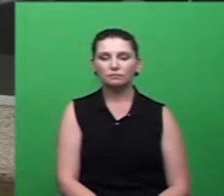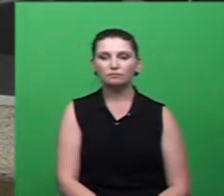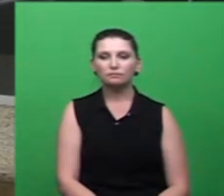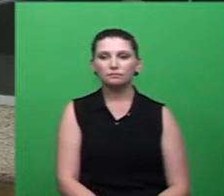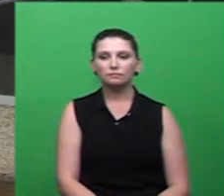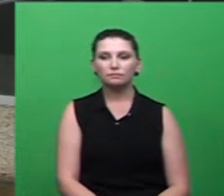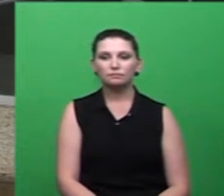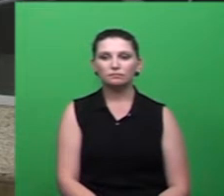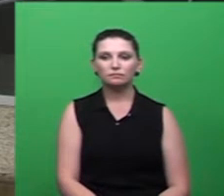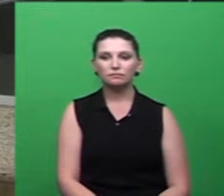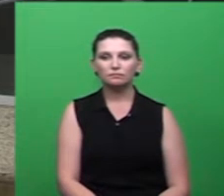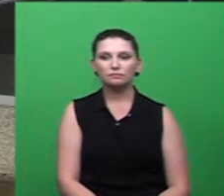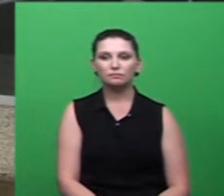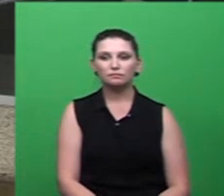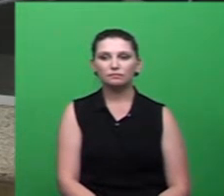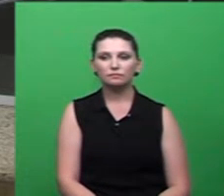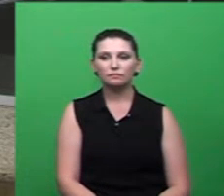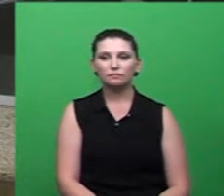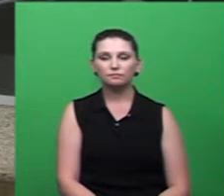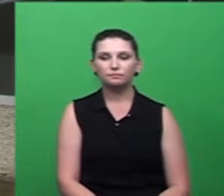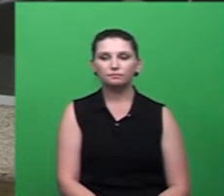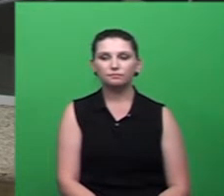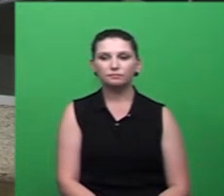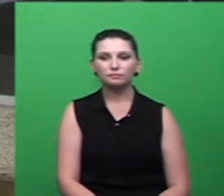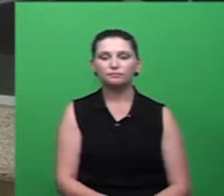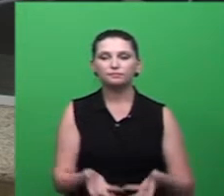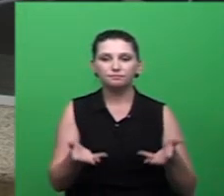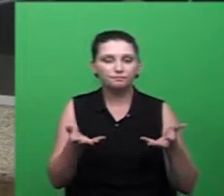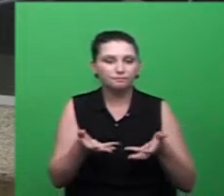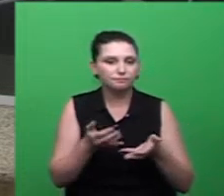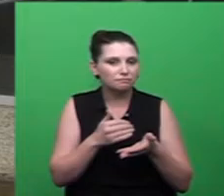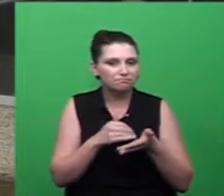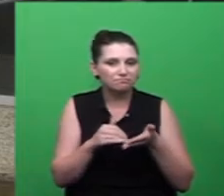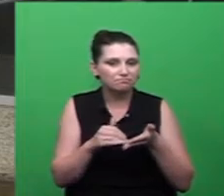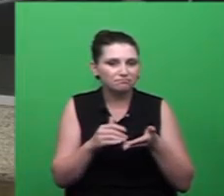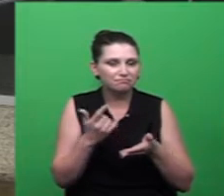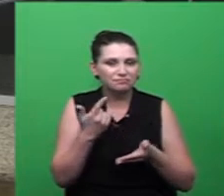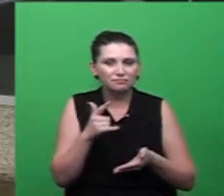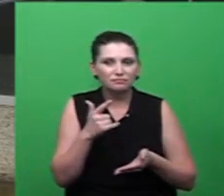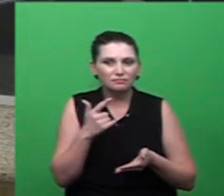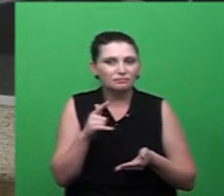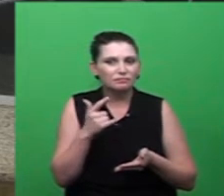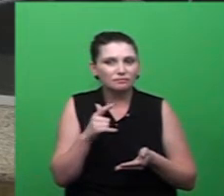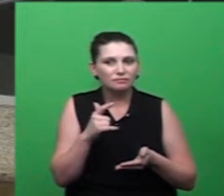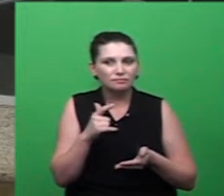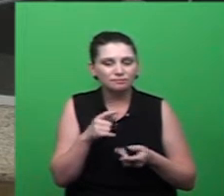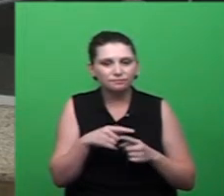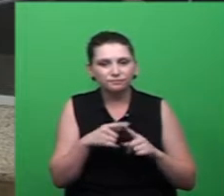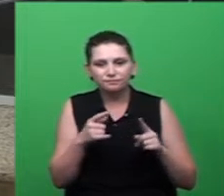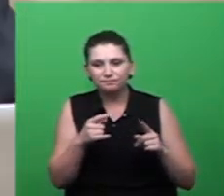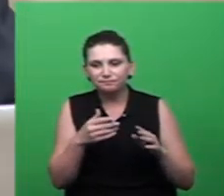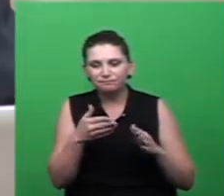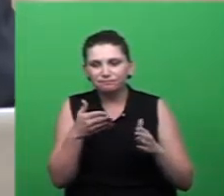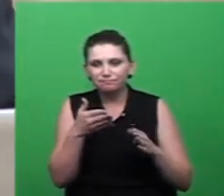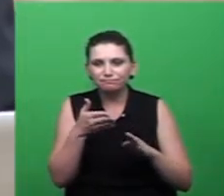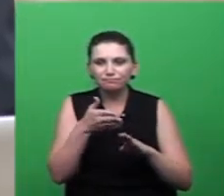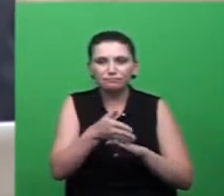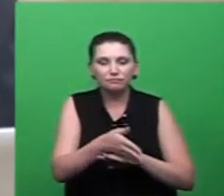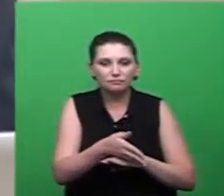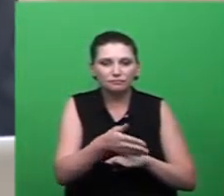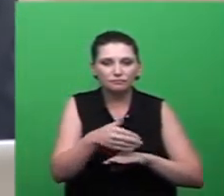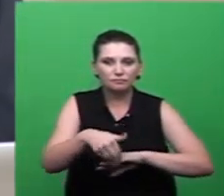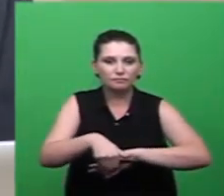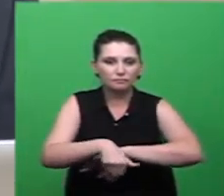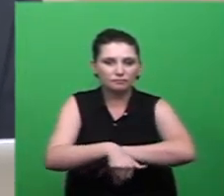secretária só que até agora não teve acompanhamento nenhum tá mas eu passei o endereço para a Ângela e a Ângela se